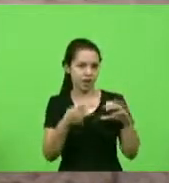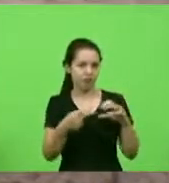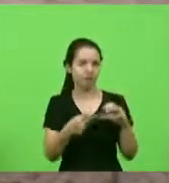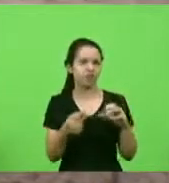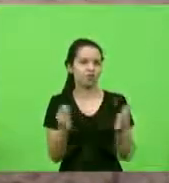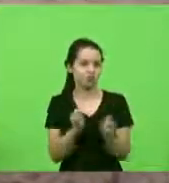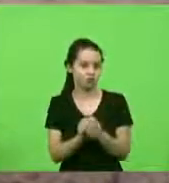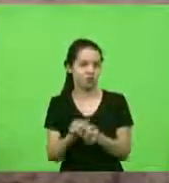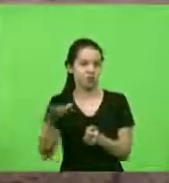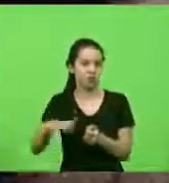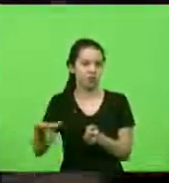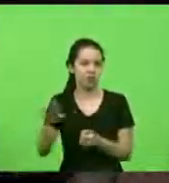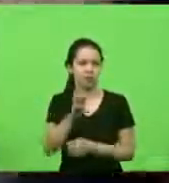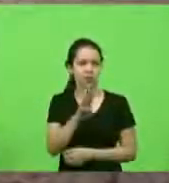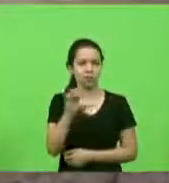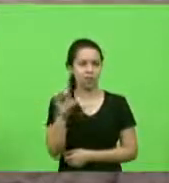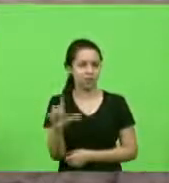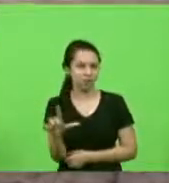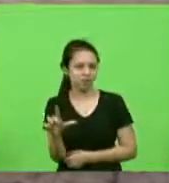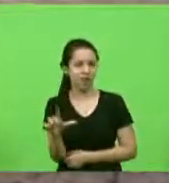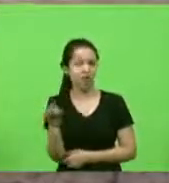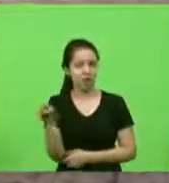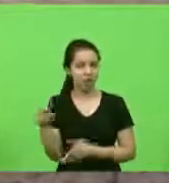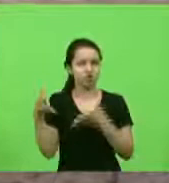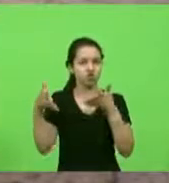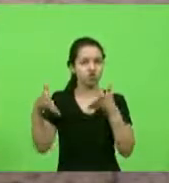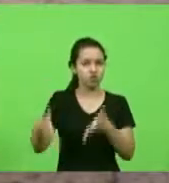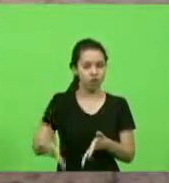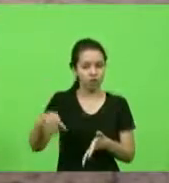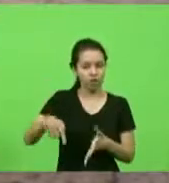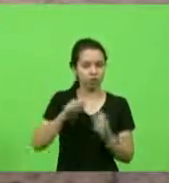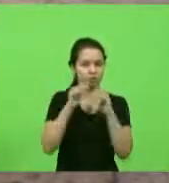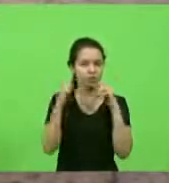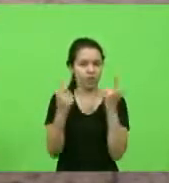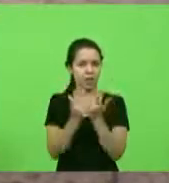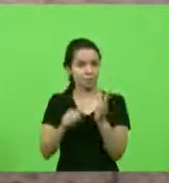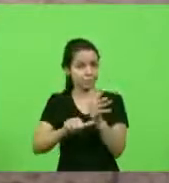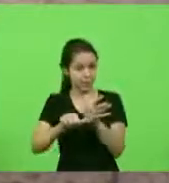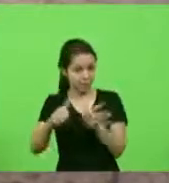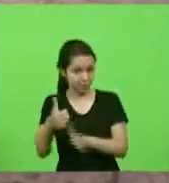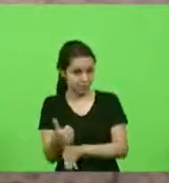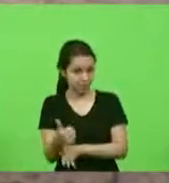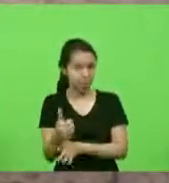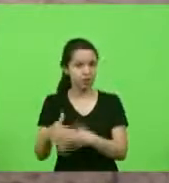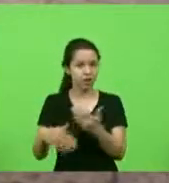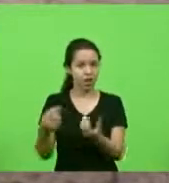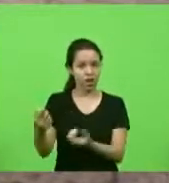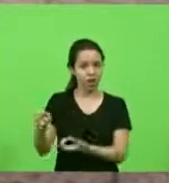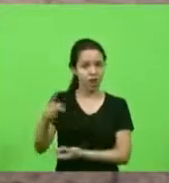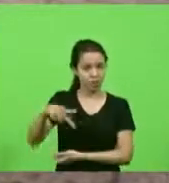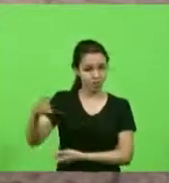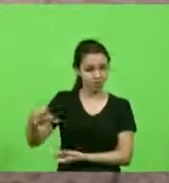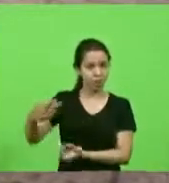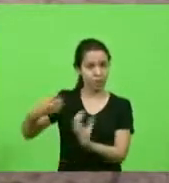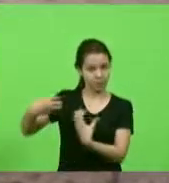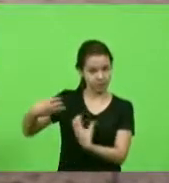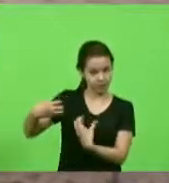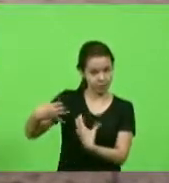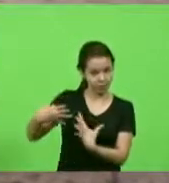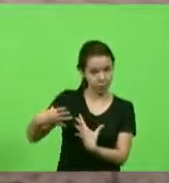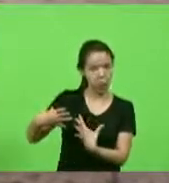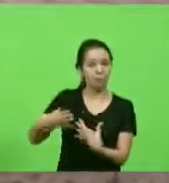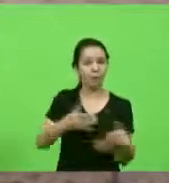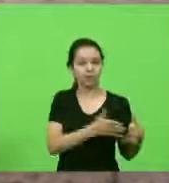Ele chegou primeiro do que eu aqui na Assembleia Legislativa e foi o meu professor aqui nas primeiras